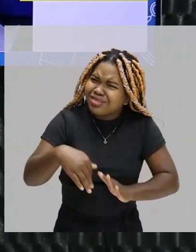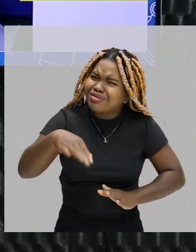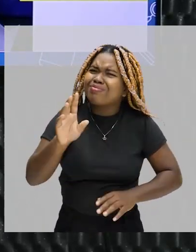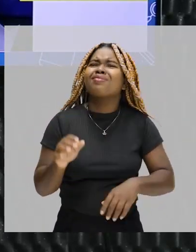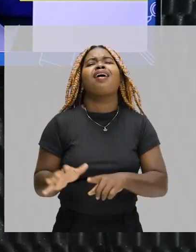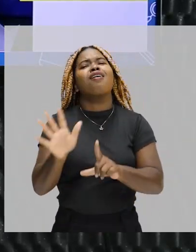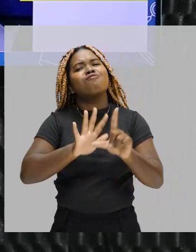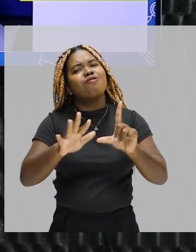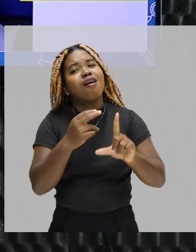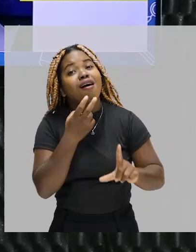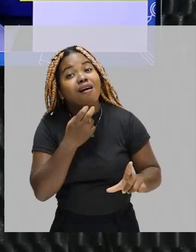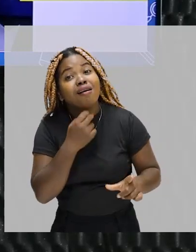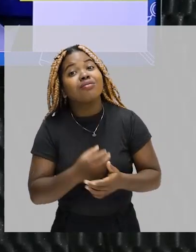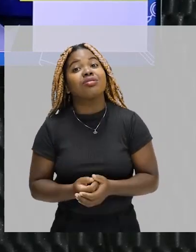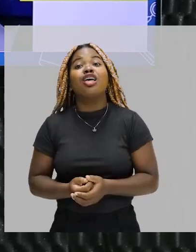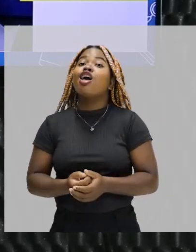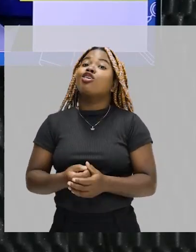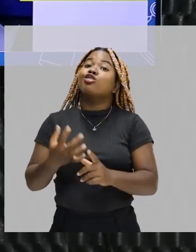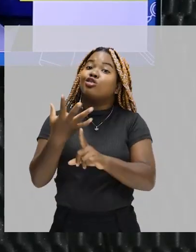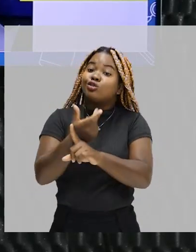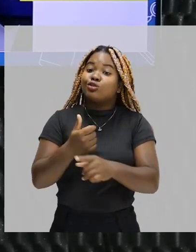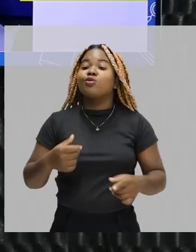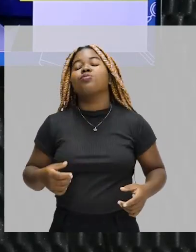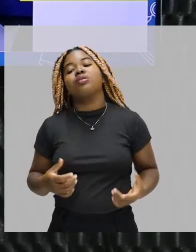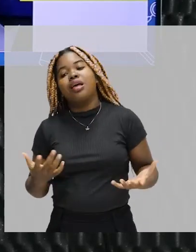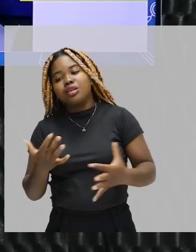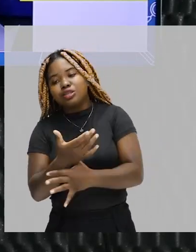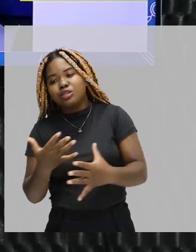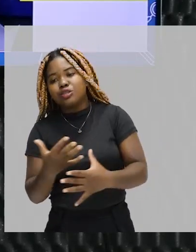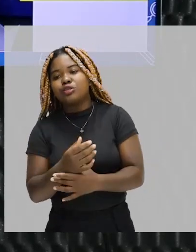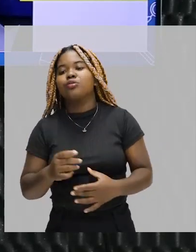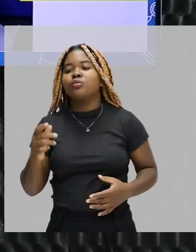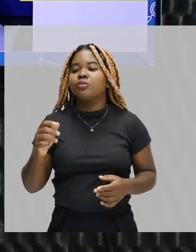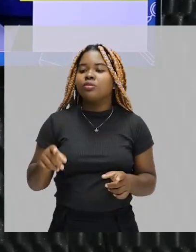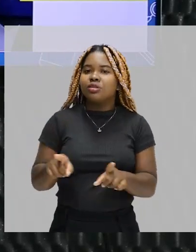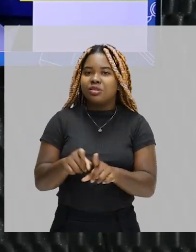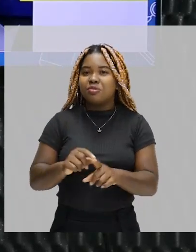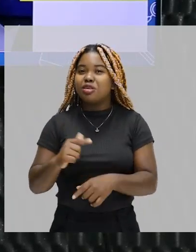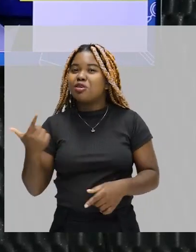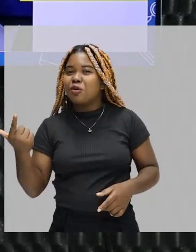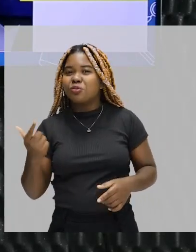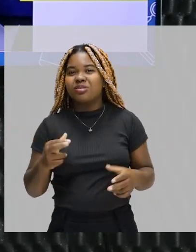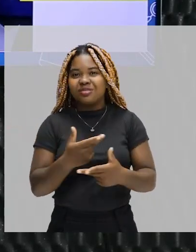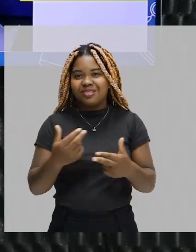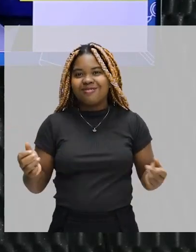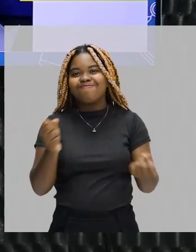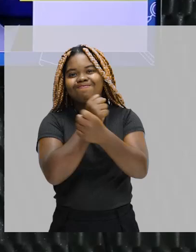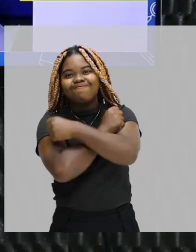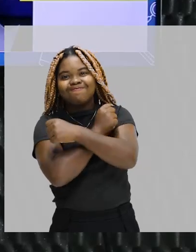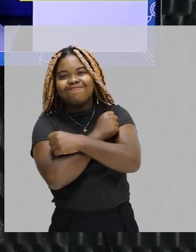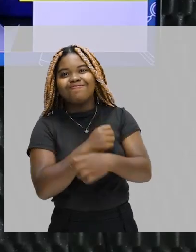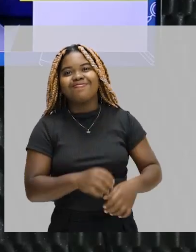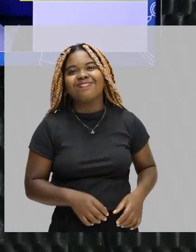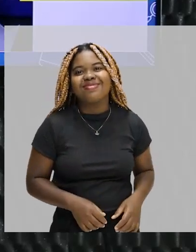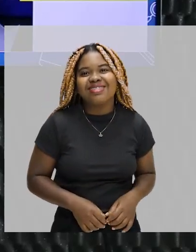plataforma Gonçalves Dias sobre arte urbana, arte popular e outras variações. Um abraço. Fui!